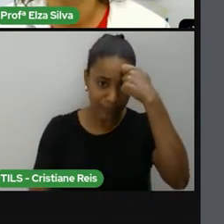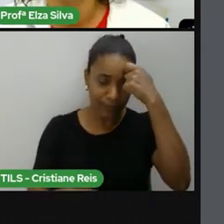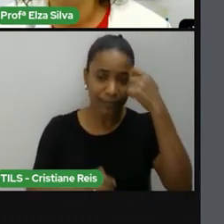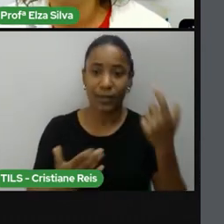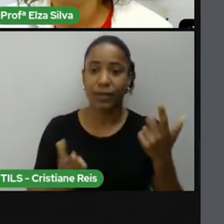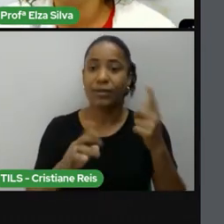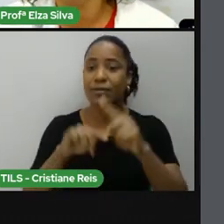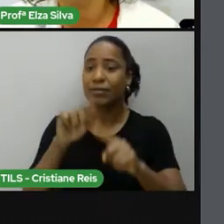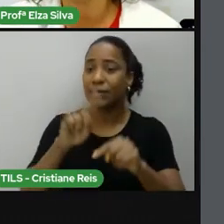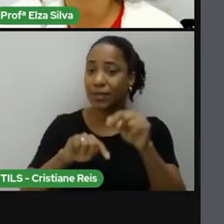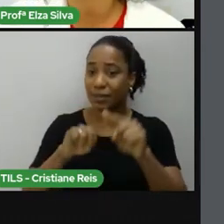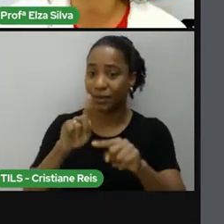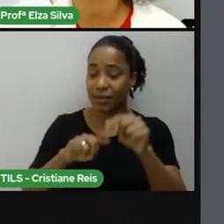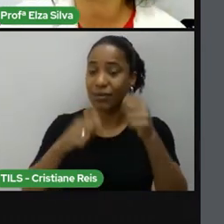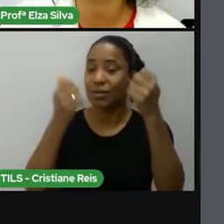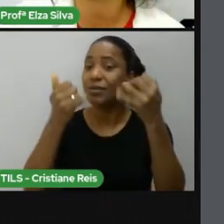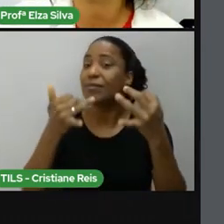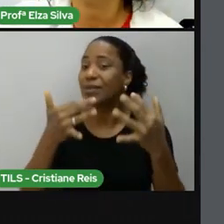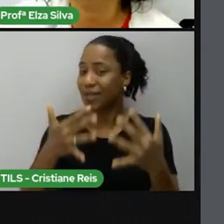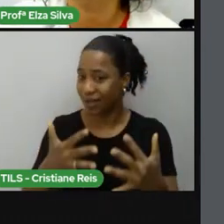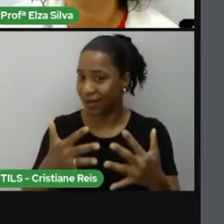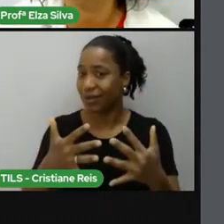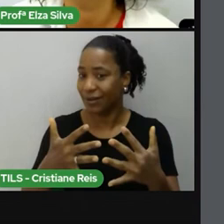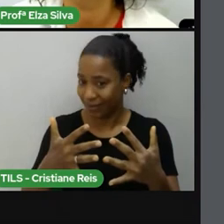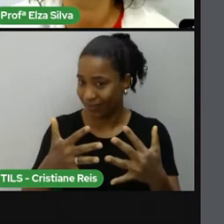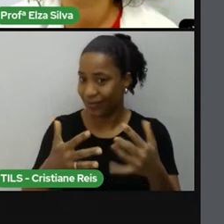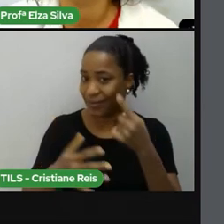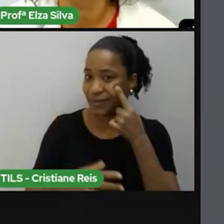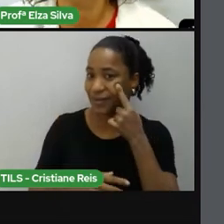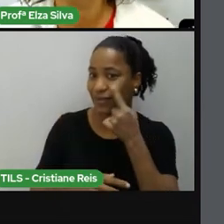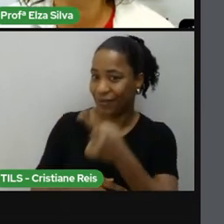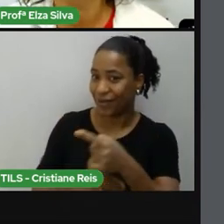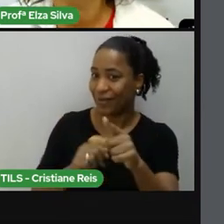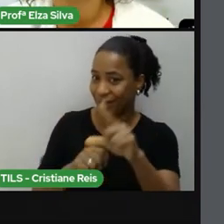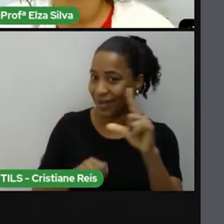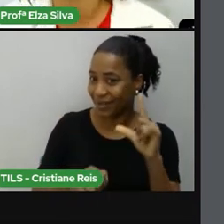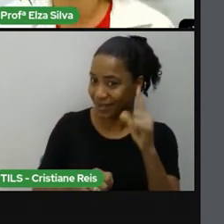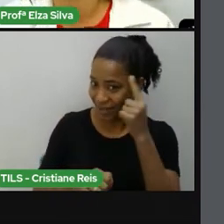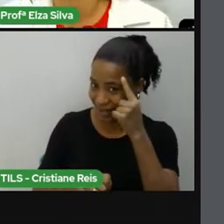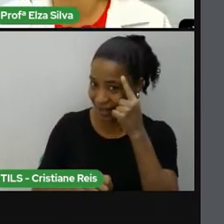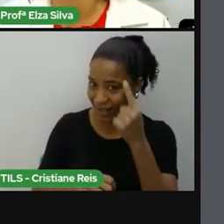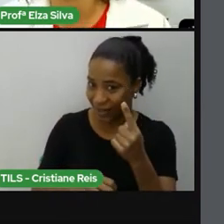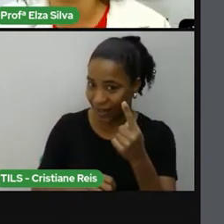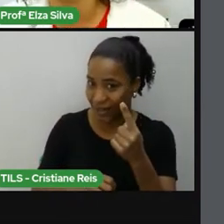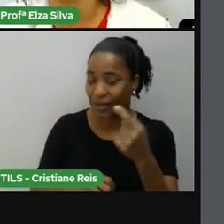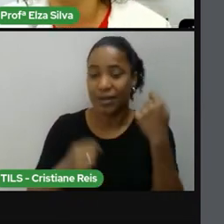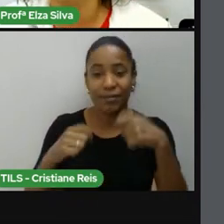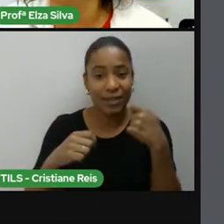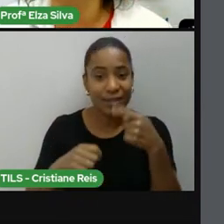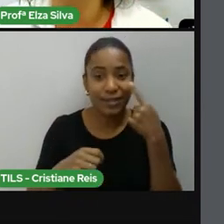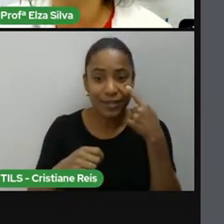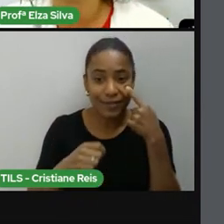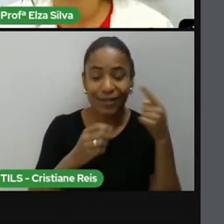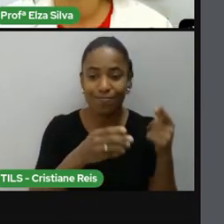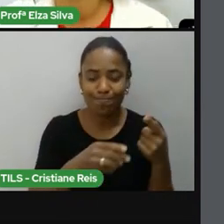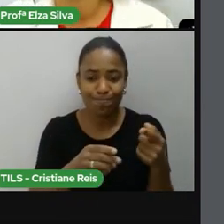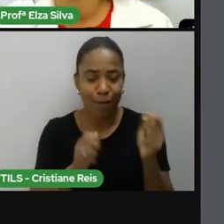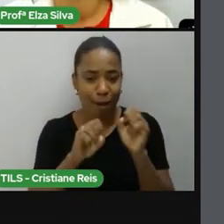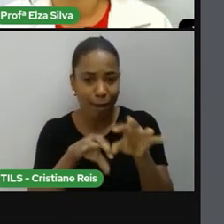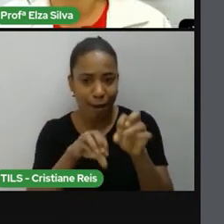são justamente o que nós vimos anteriormente Lembram? Vocês precisam rever esta aula